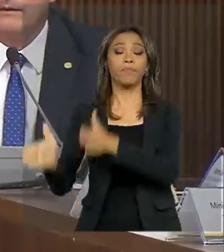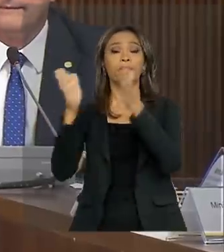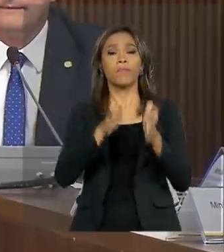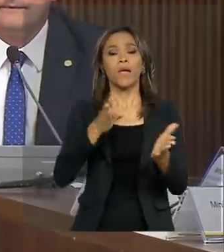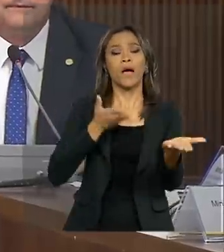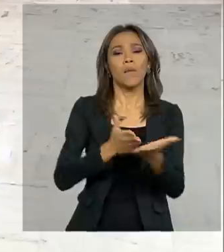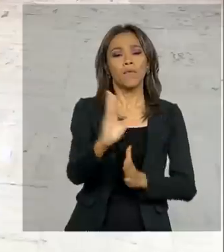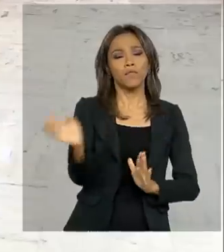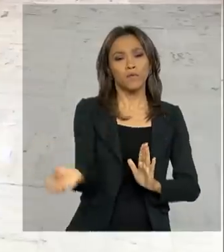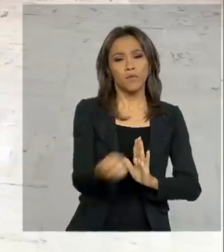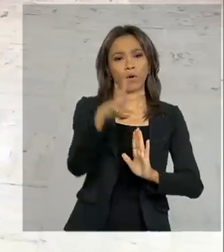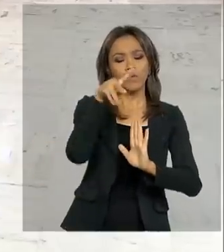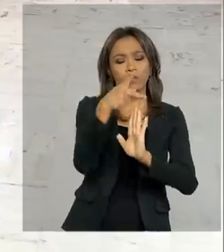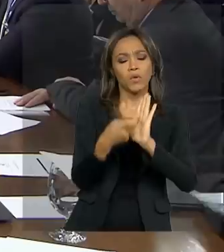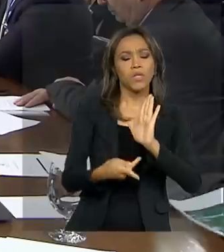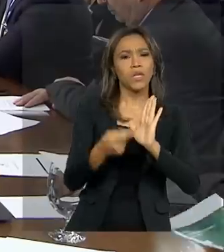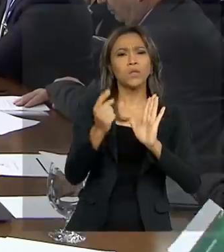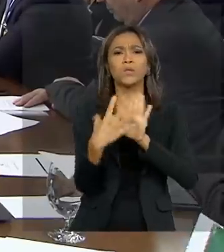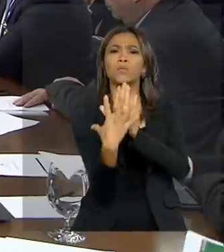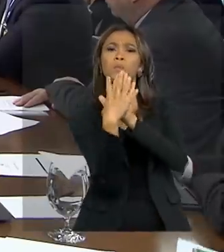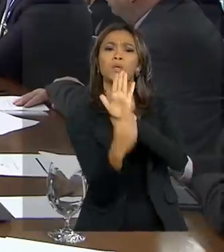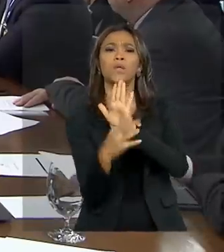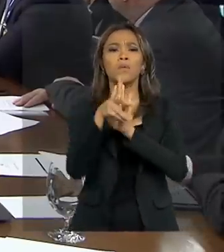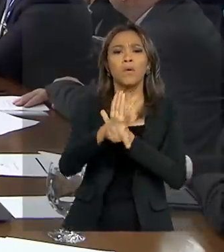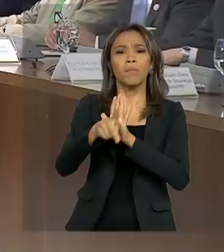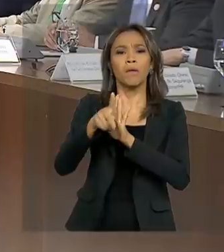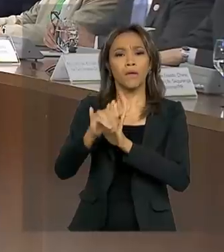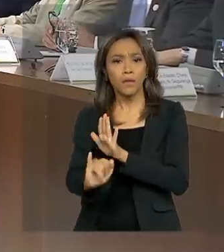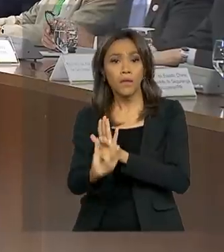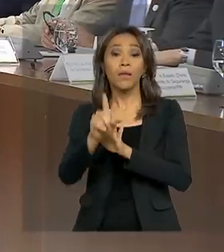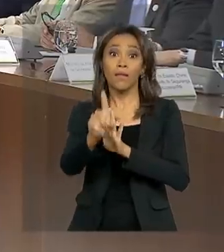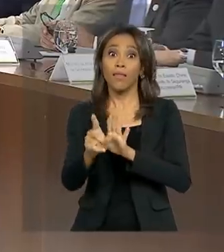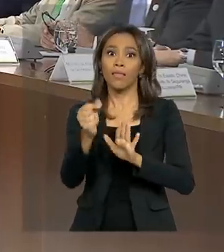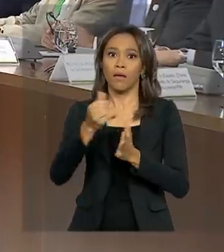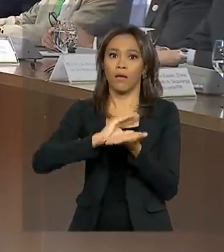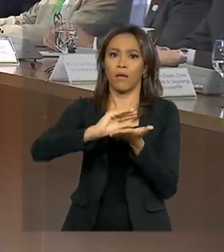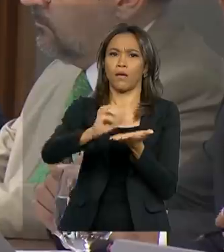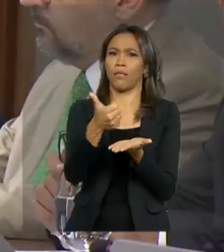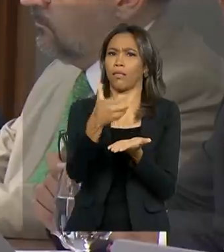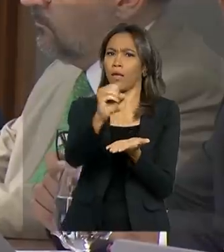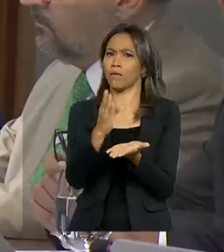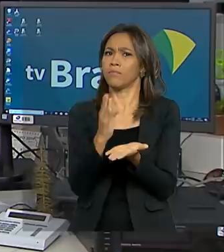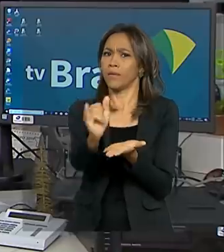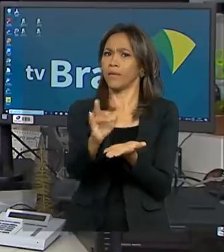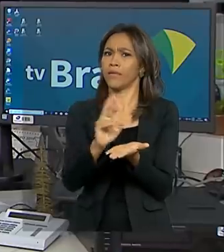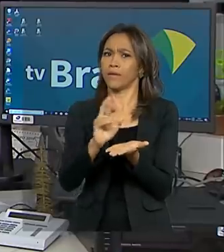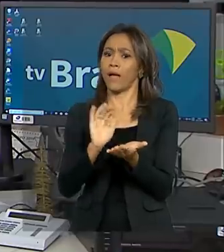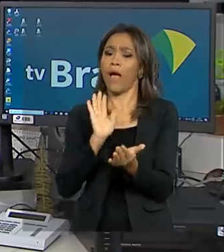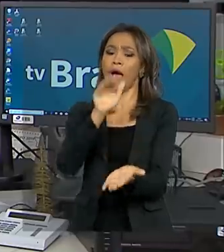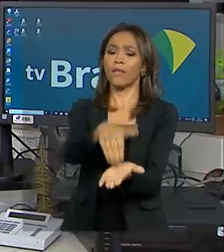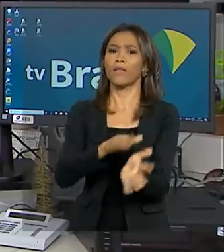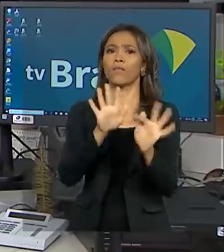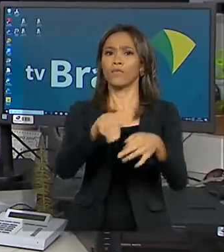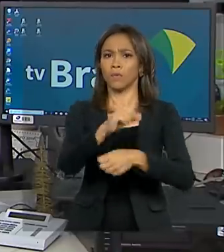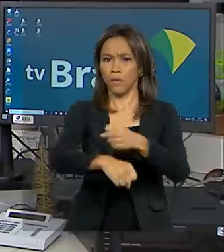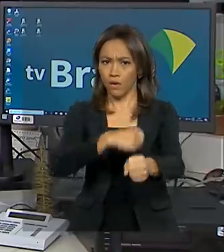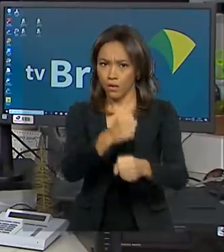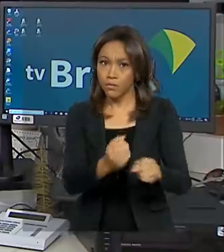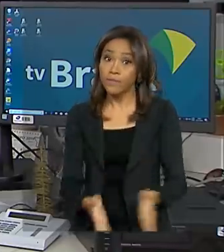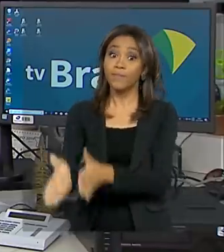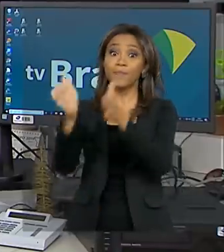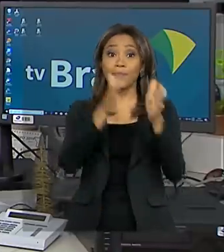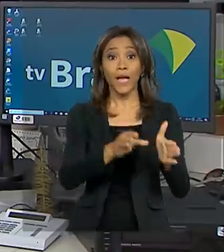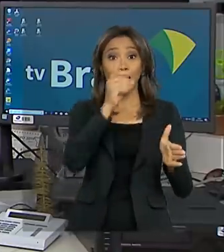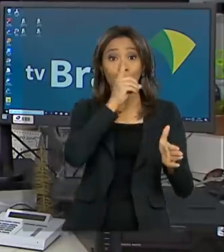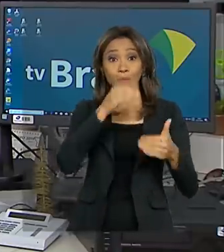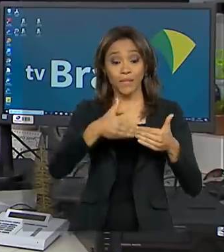projetos no programa de parcerias prevê investimentos de 10 bilhões de reais até o fim do ano. E veja também, domingo tem